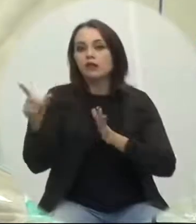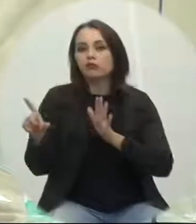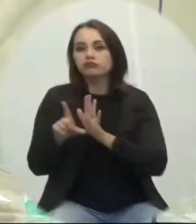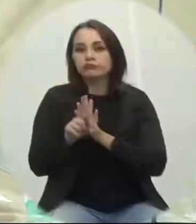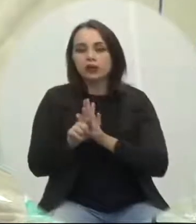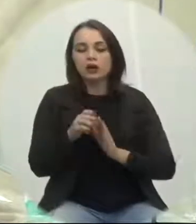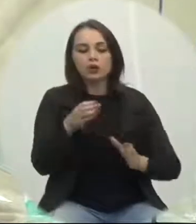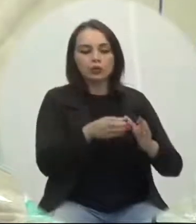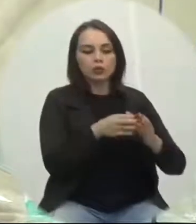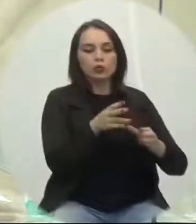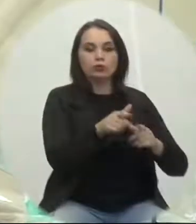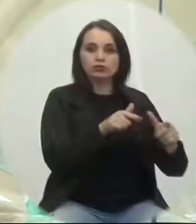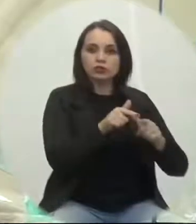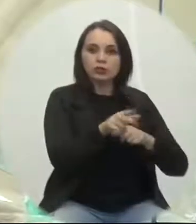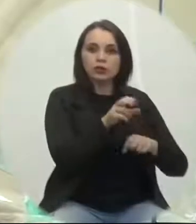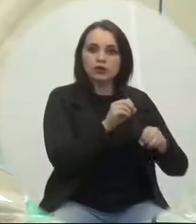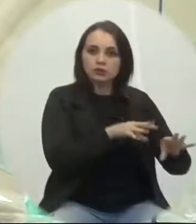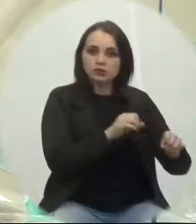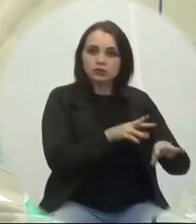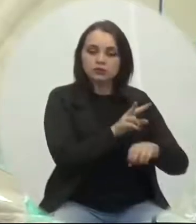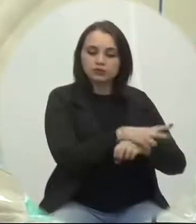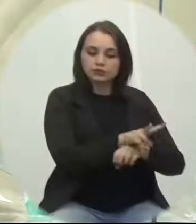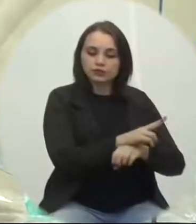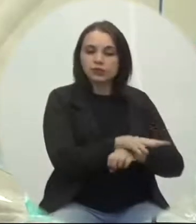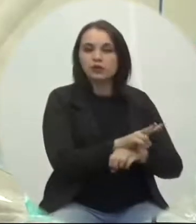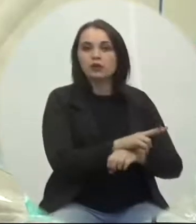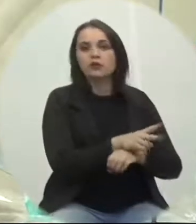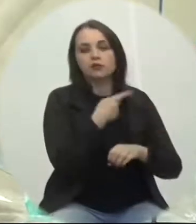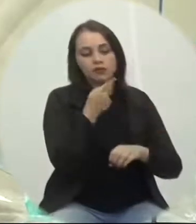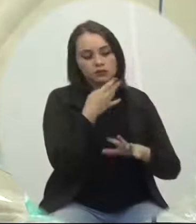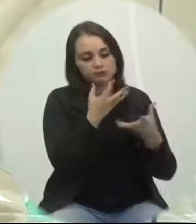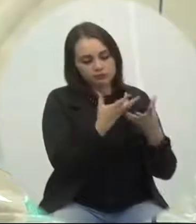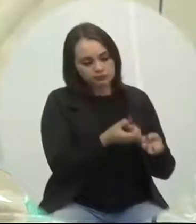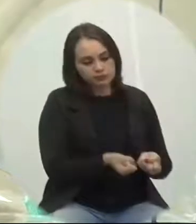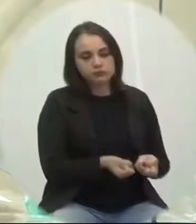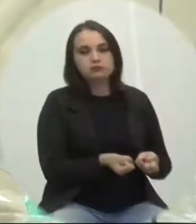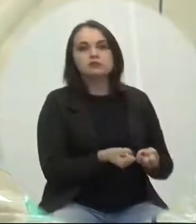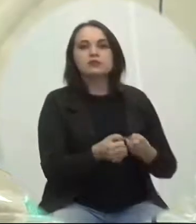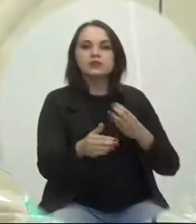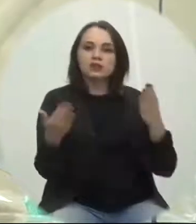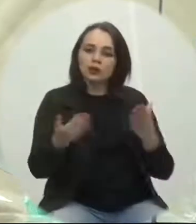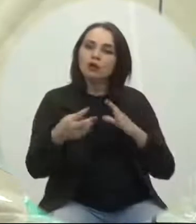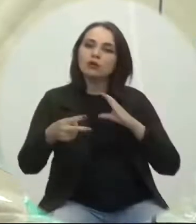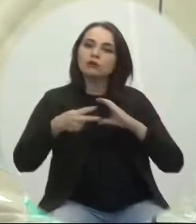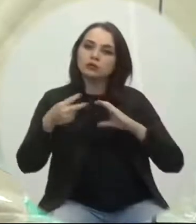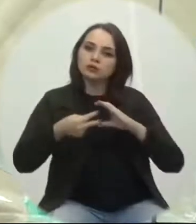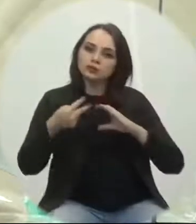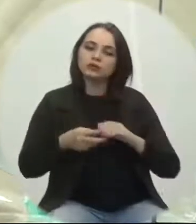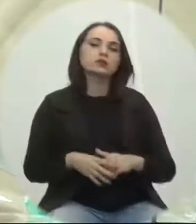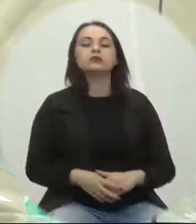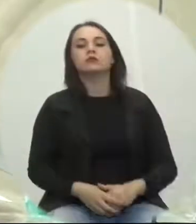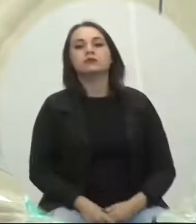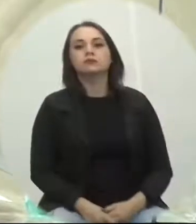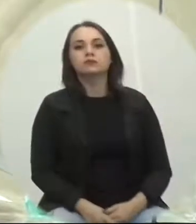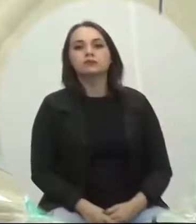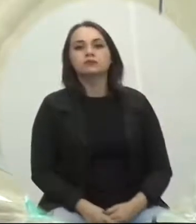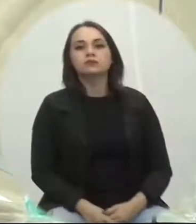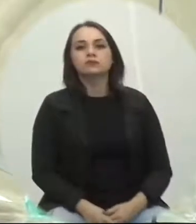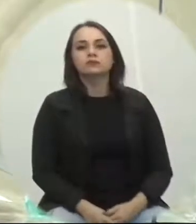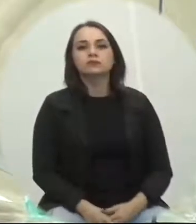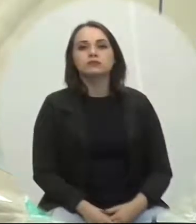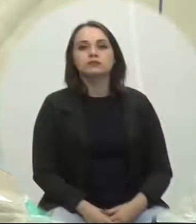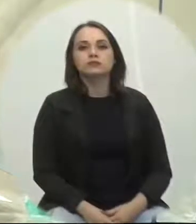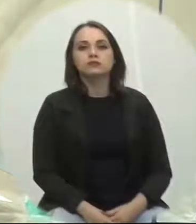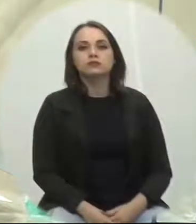As comissões de obras de educação e fiscalização opinaram pela aprovação encaminhando a matéria ao plenário. Em discussão, o projeto.